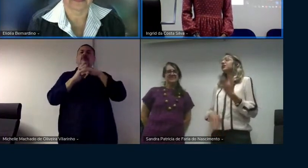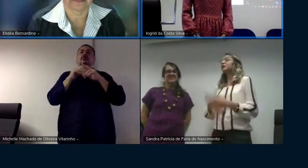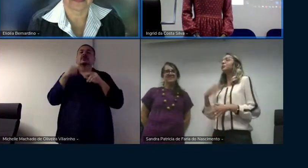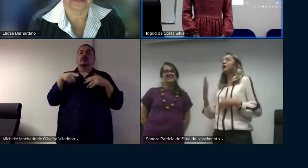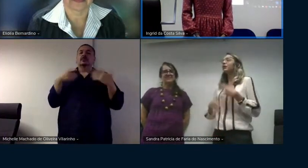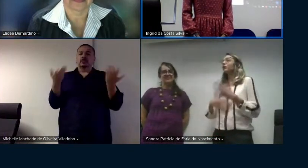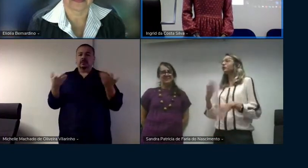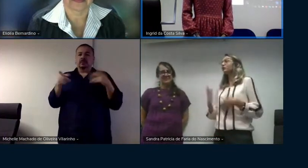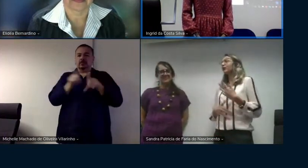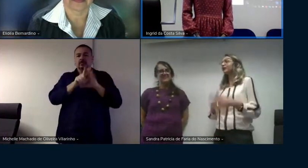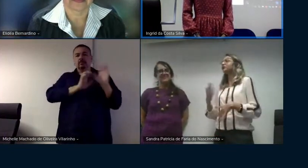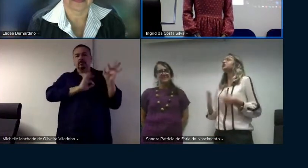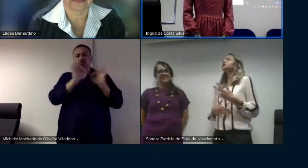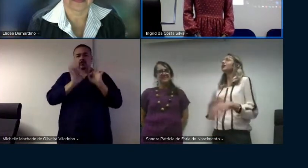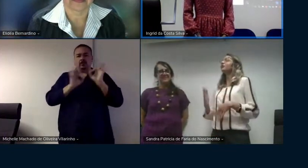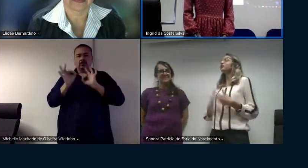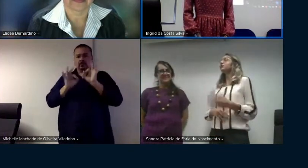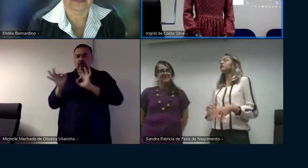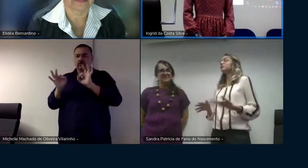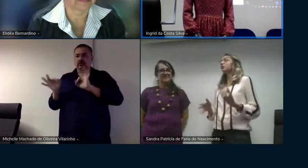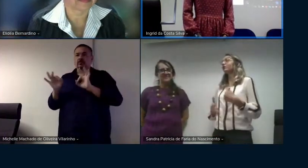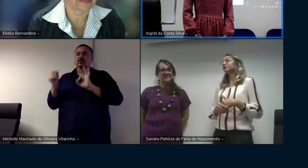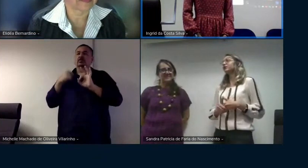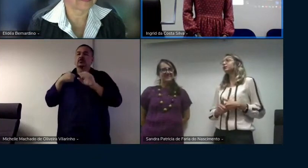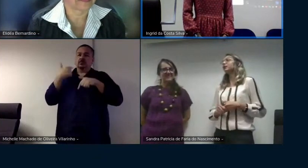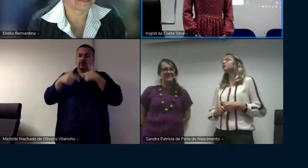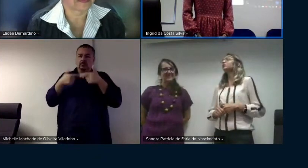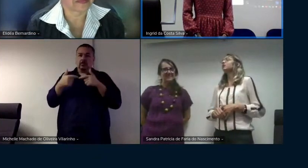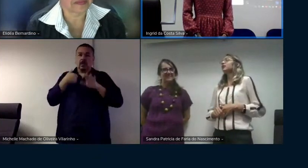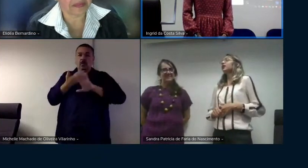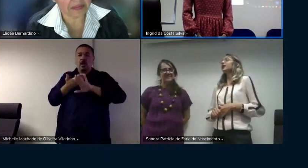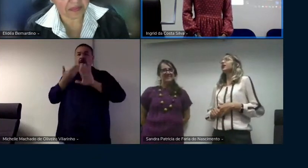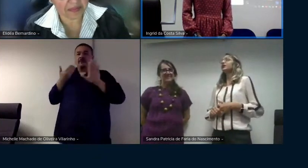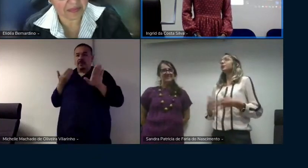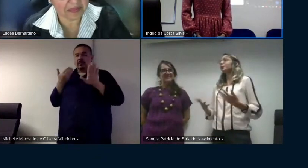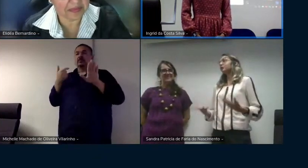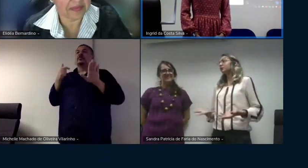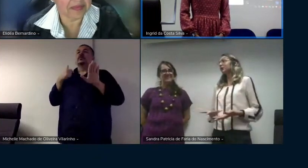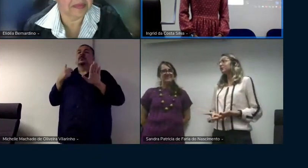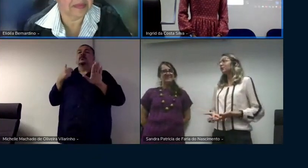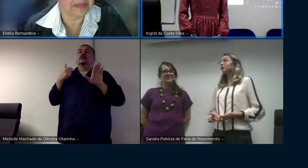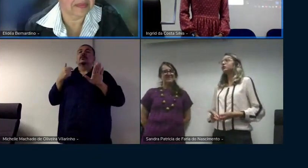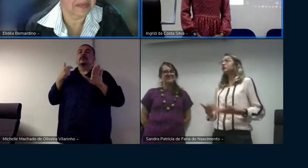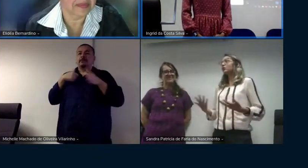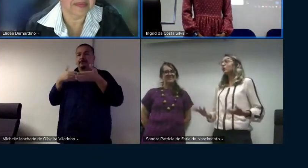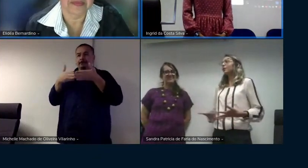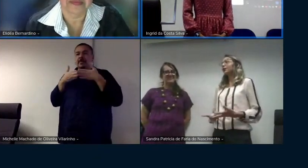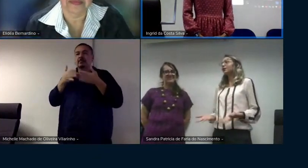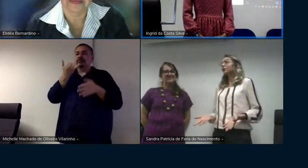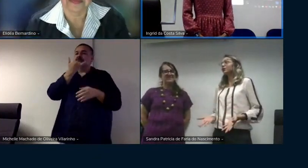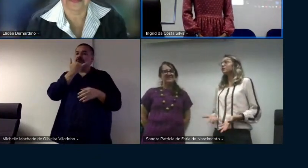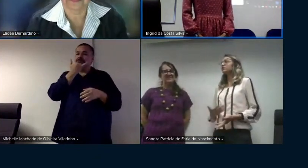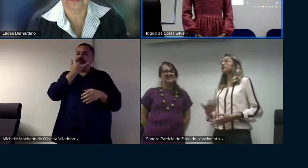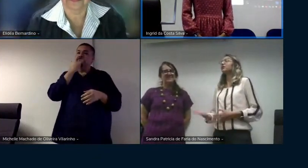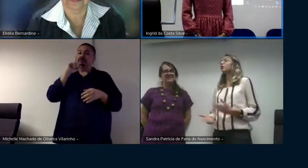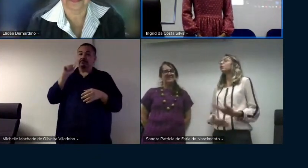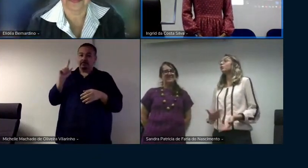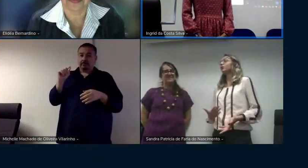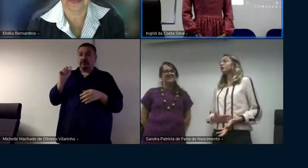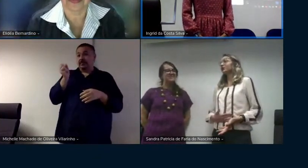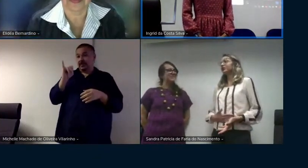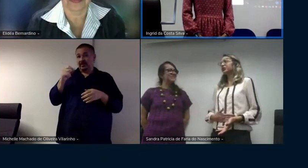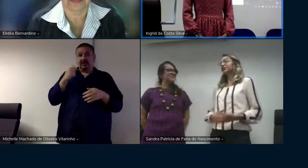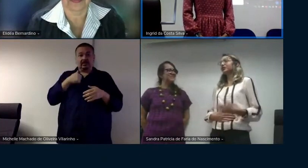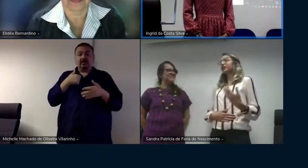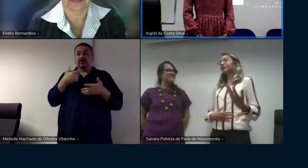e nesse percurso né que a gente teve desse meu afastamento é até te peço desculpa perdão mesmo se